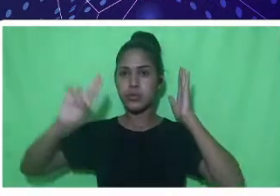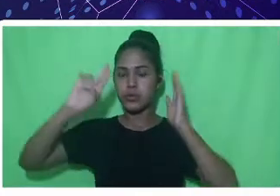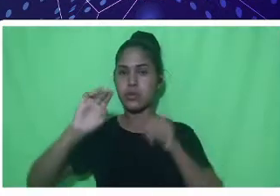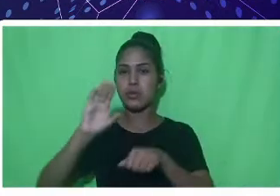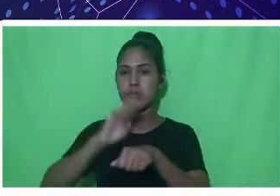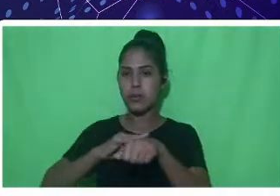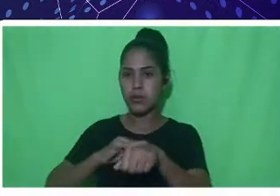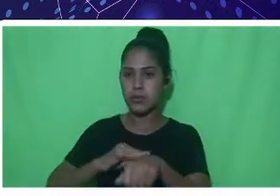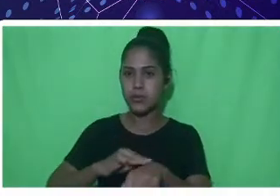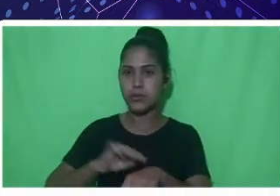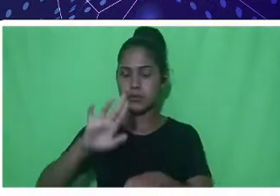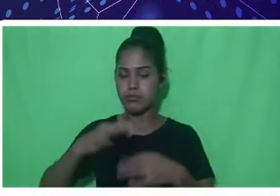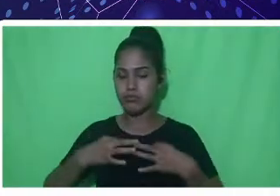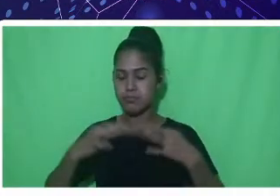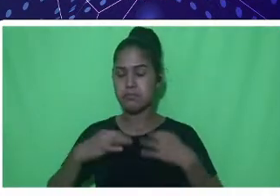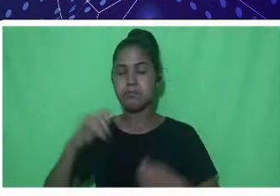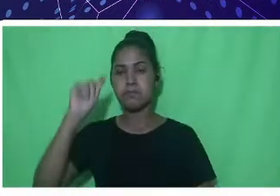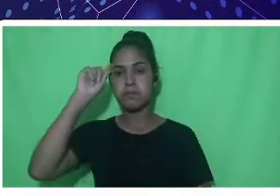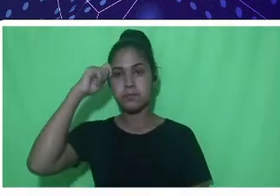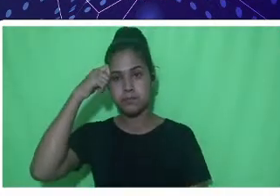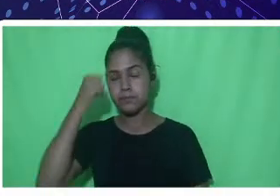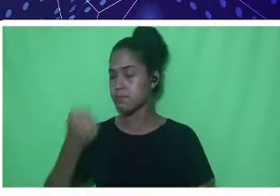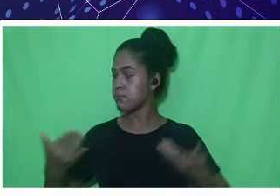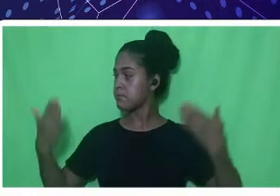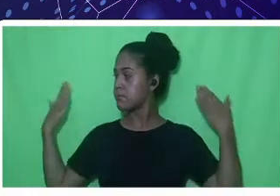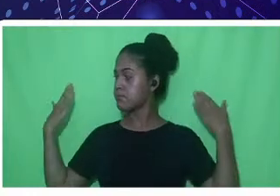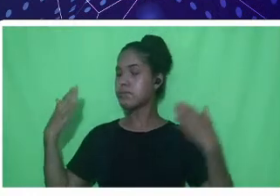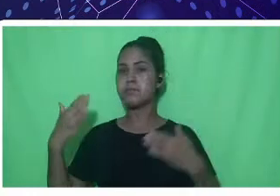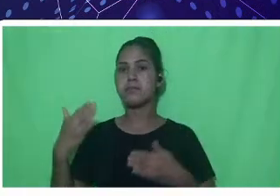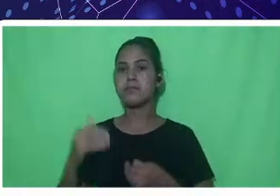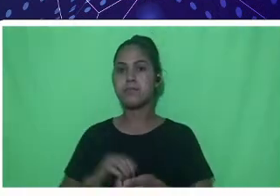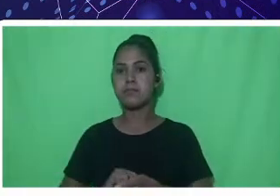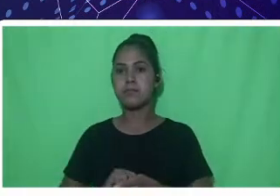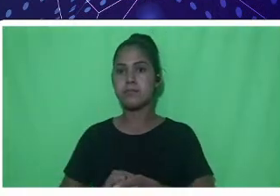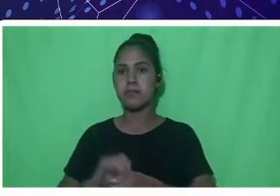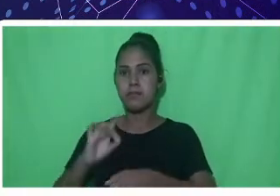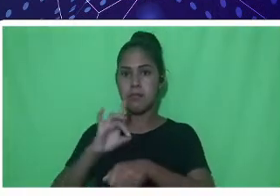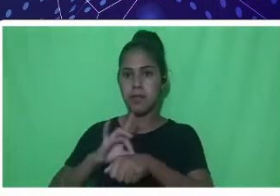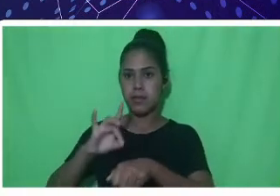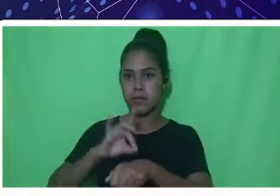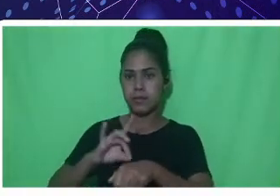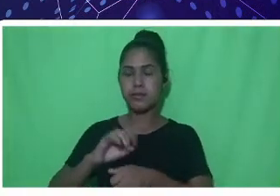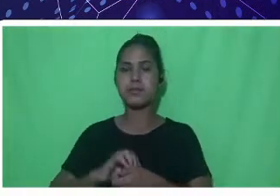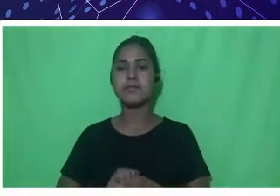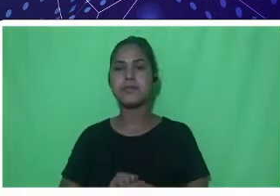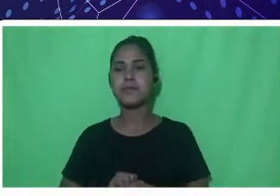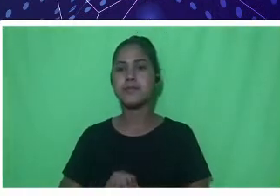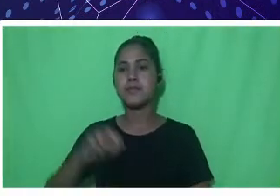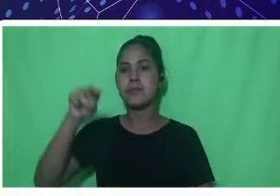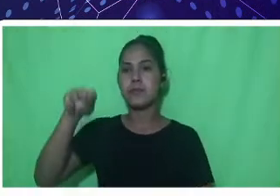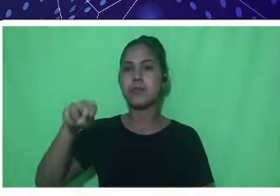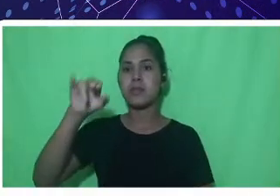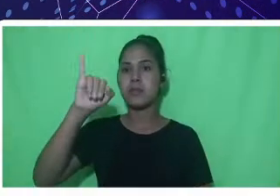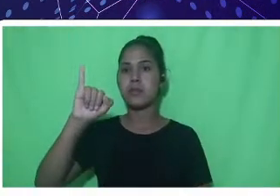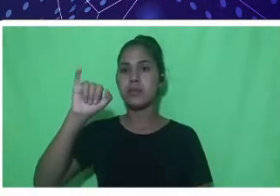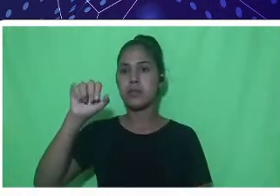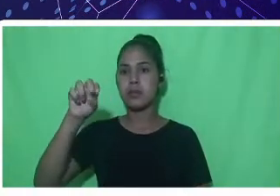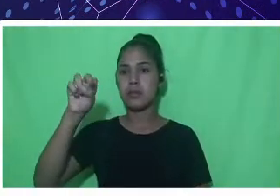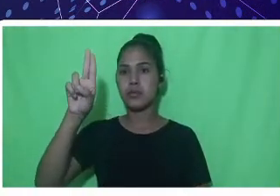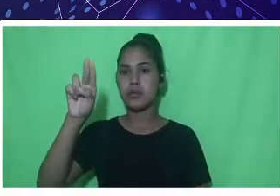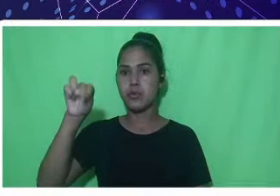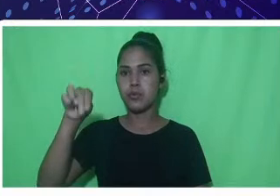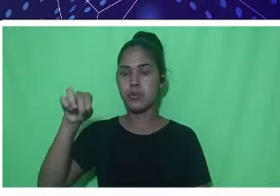atrás uma parede preta. Depois será a anuária do Santos Lima, cor branca,